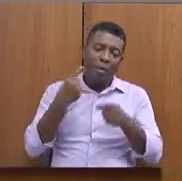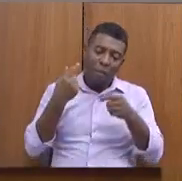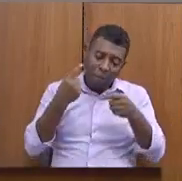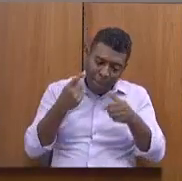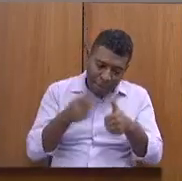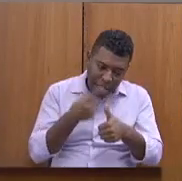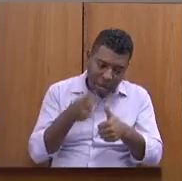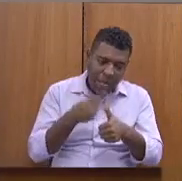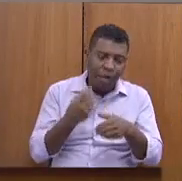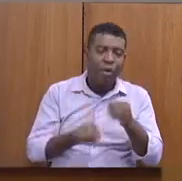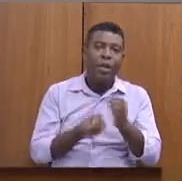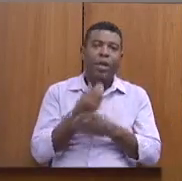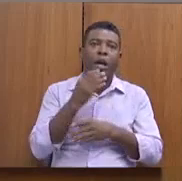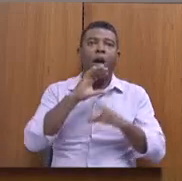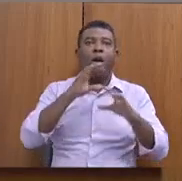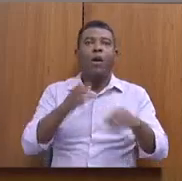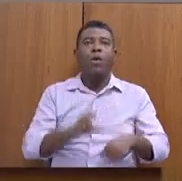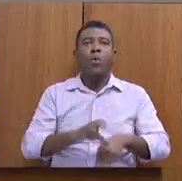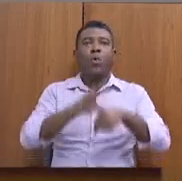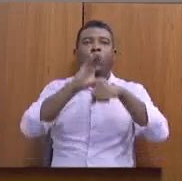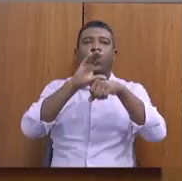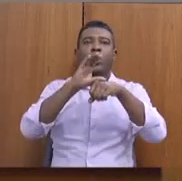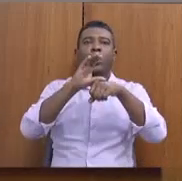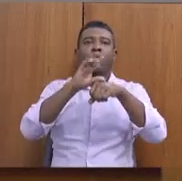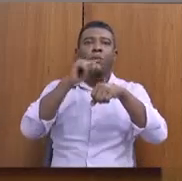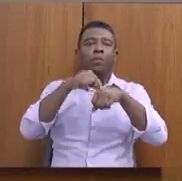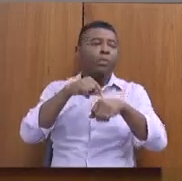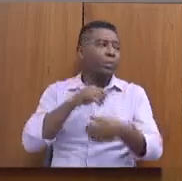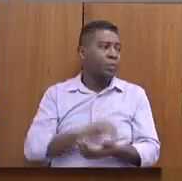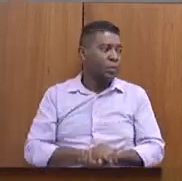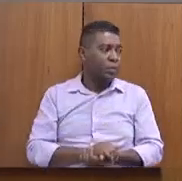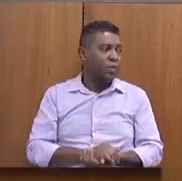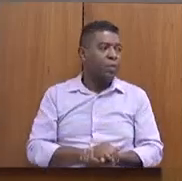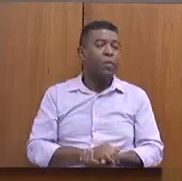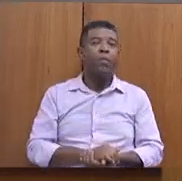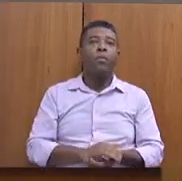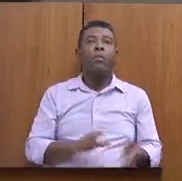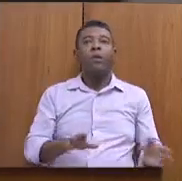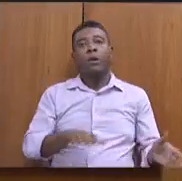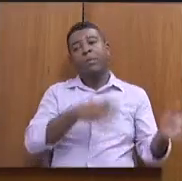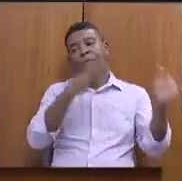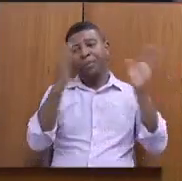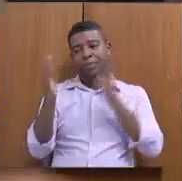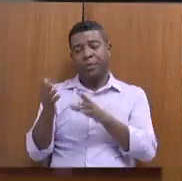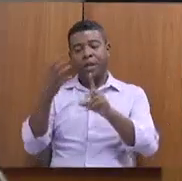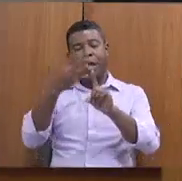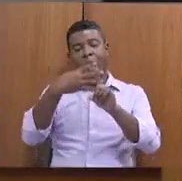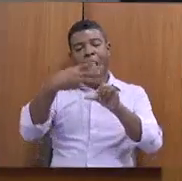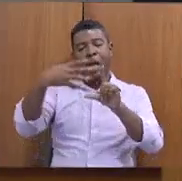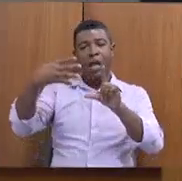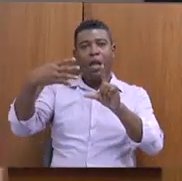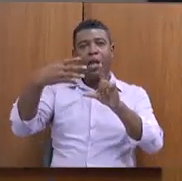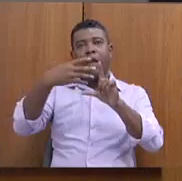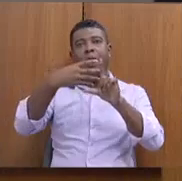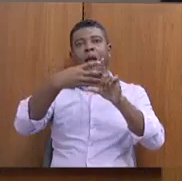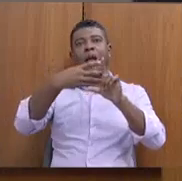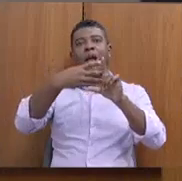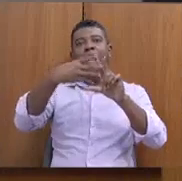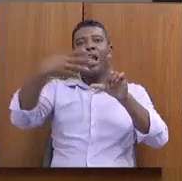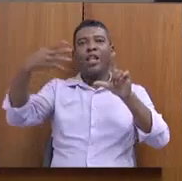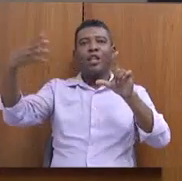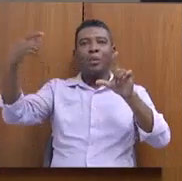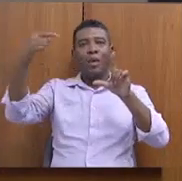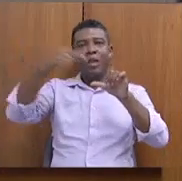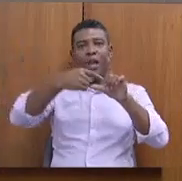LGBT, eu queria falar que nós... o novo modelo proposto nessa reforma mudou um pouco como a